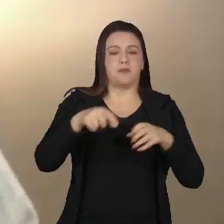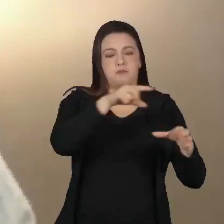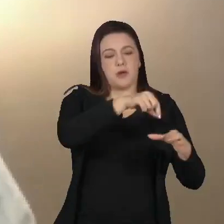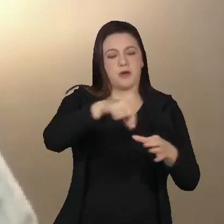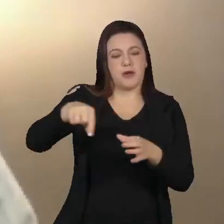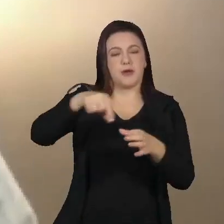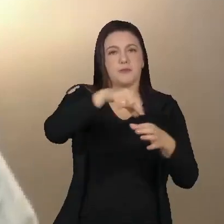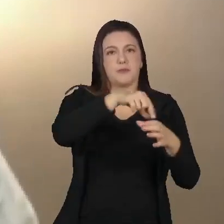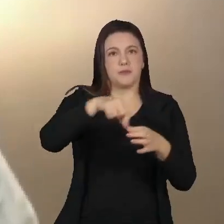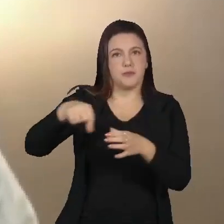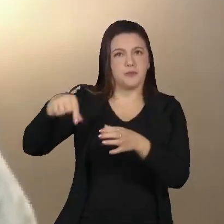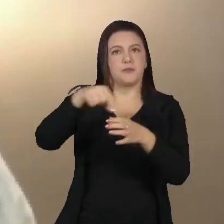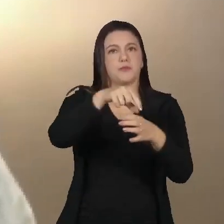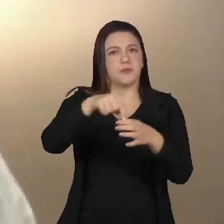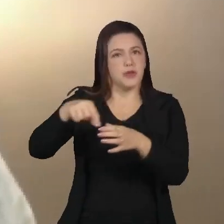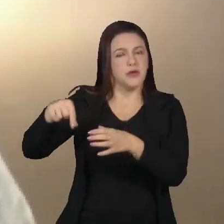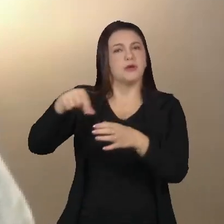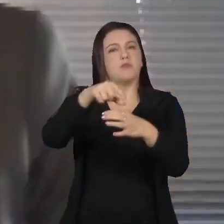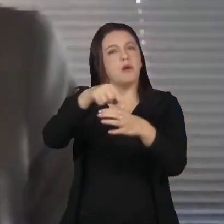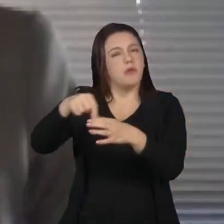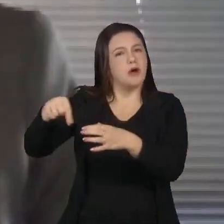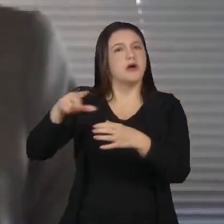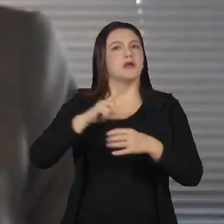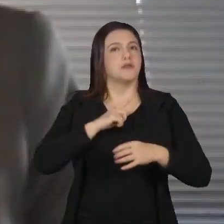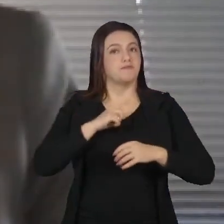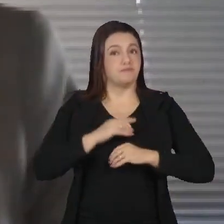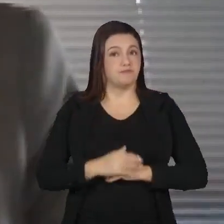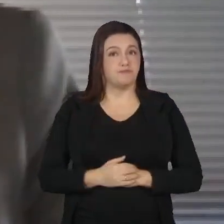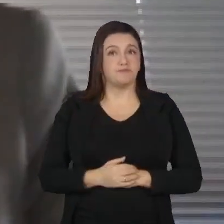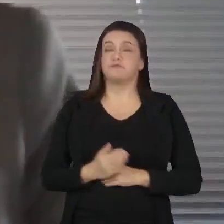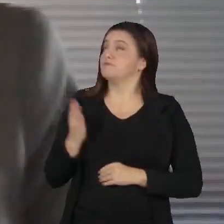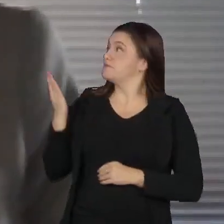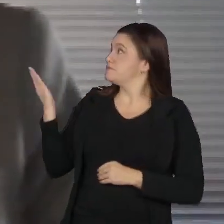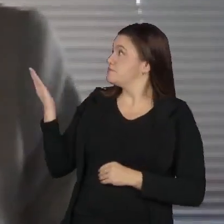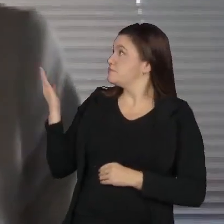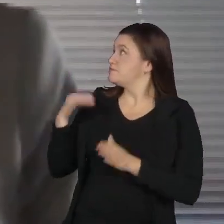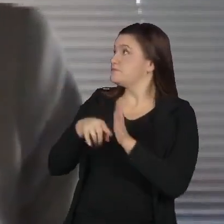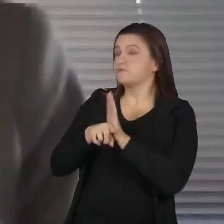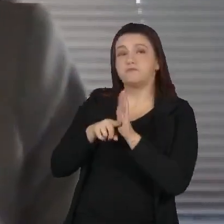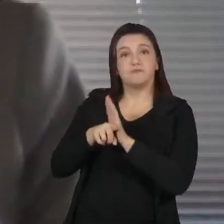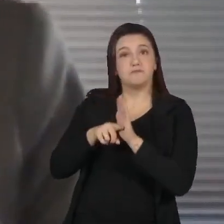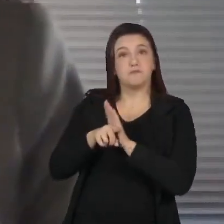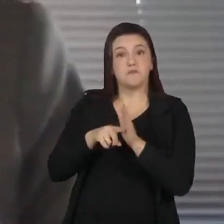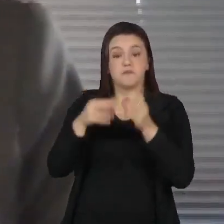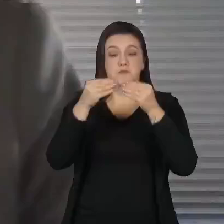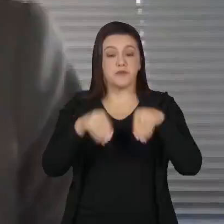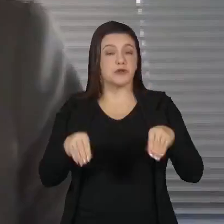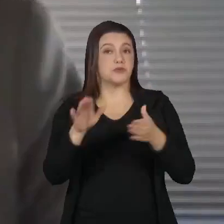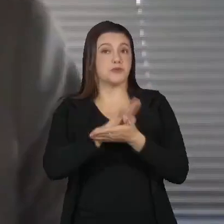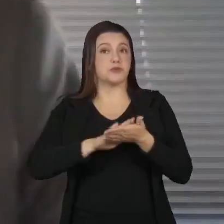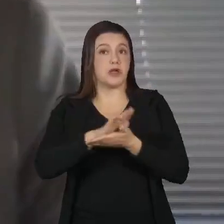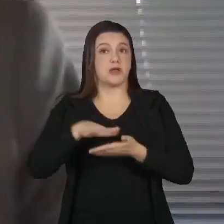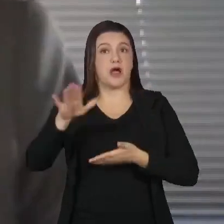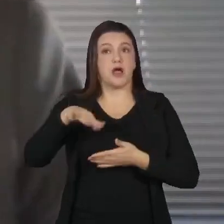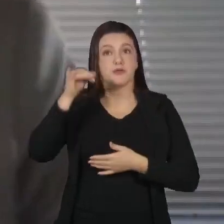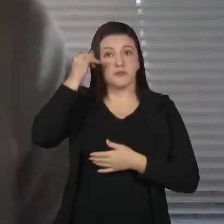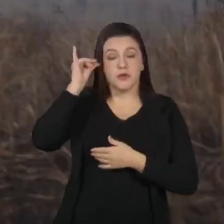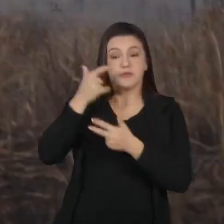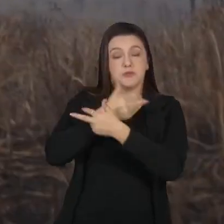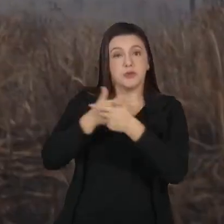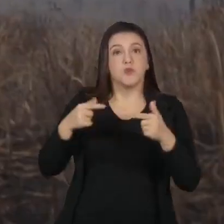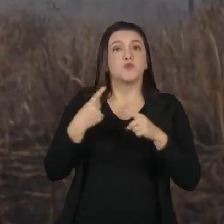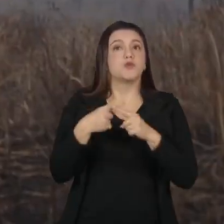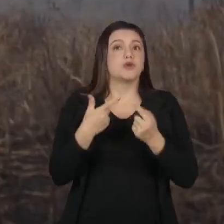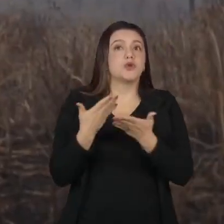bastante êxito. A gente viu que tem um estoque bastante grande. Segundo este pesquisador, não haveria prejuízo para a pecuária, uma vez que o